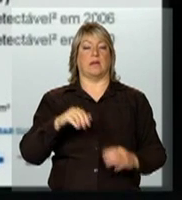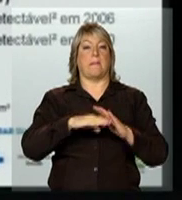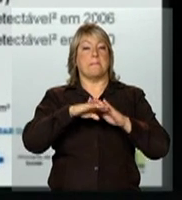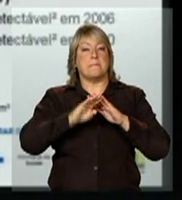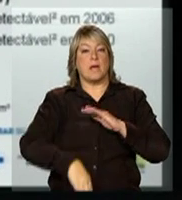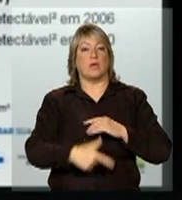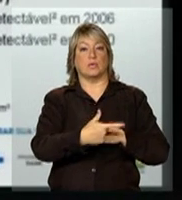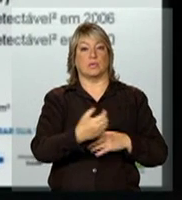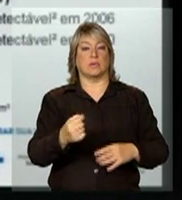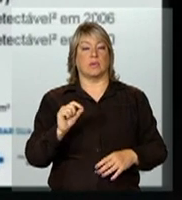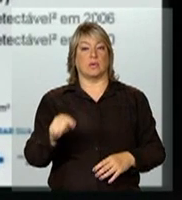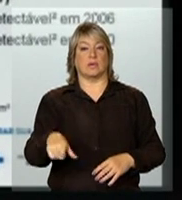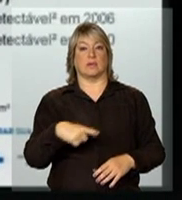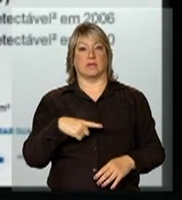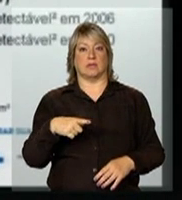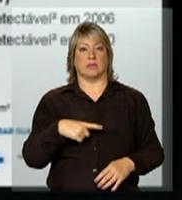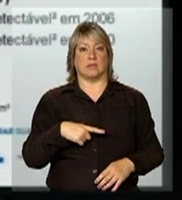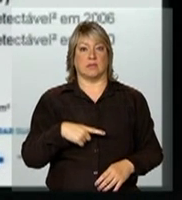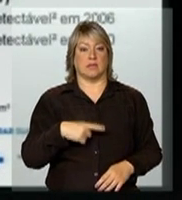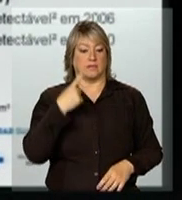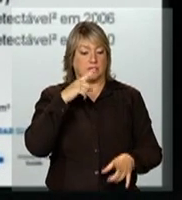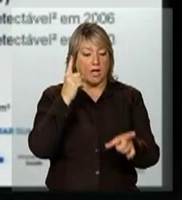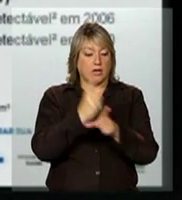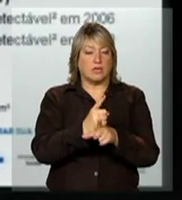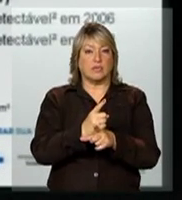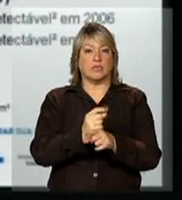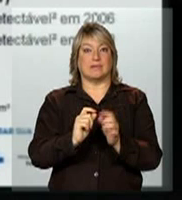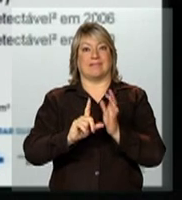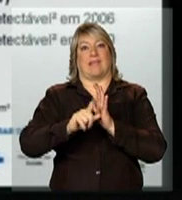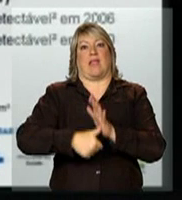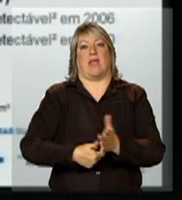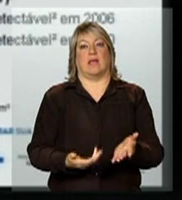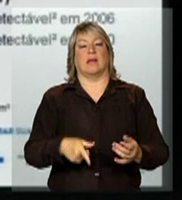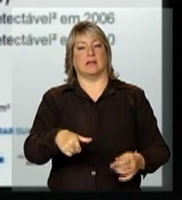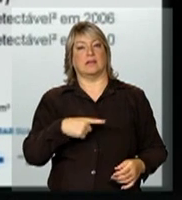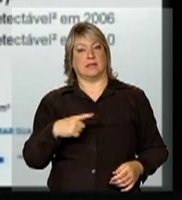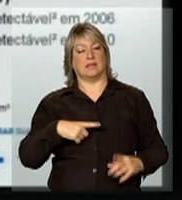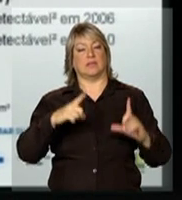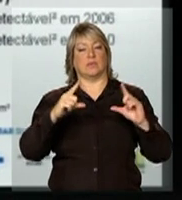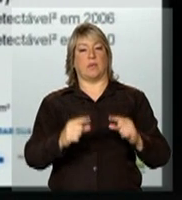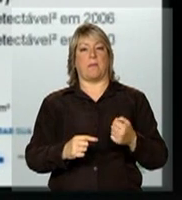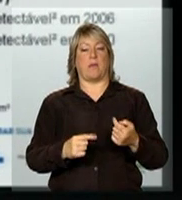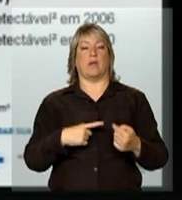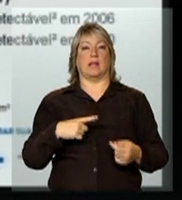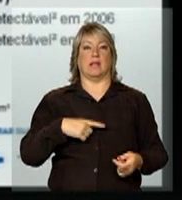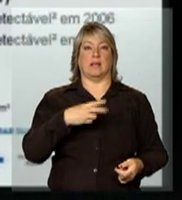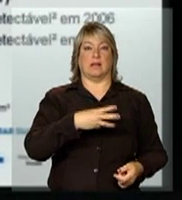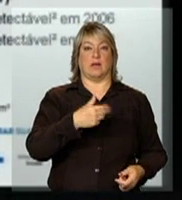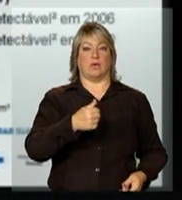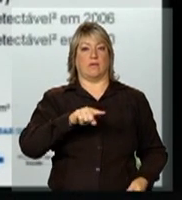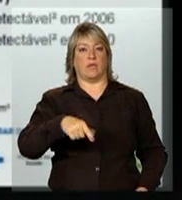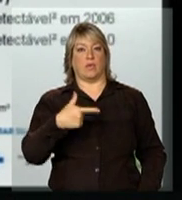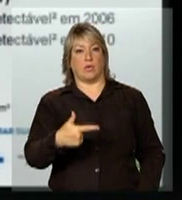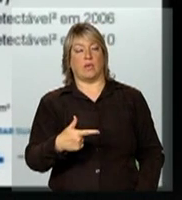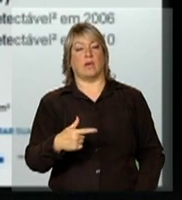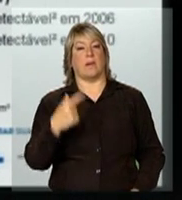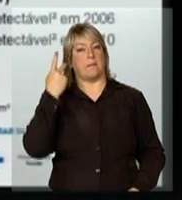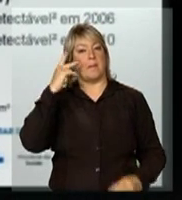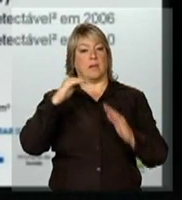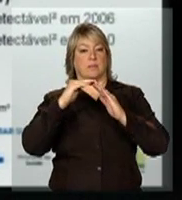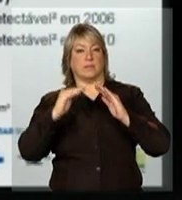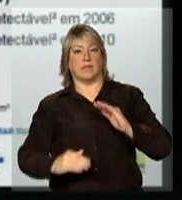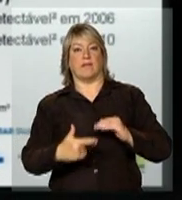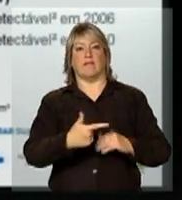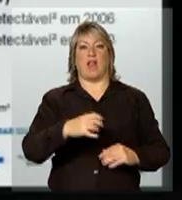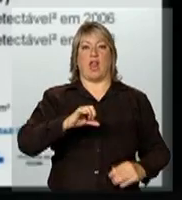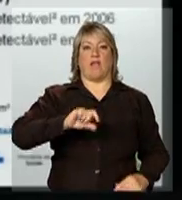diagnóstico tardio, se reduz um pouco nesses cinco anos, mas reduz de 31,2% para 29,2%. O